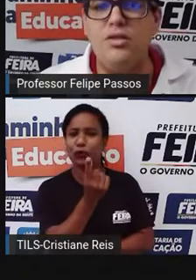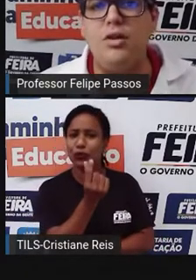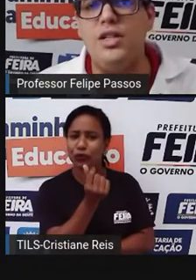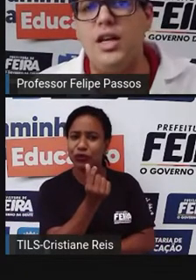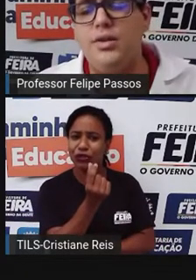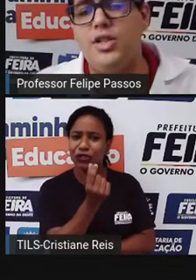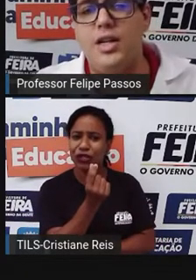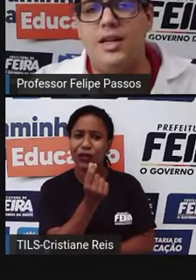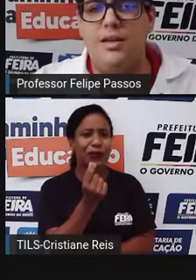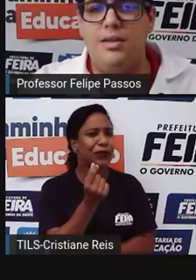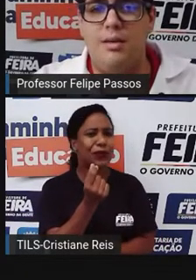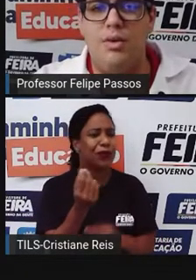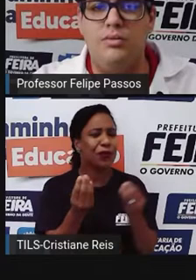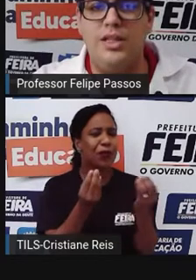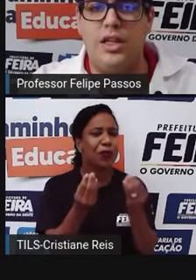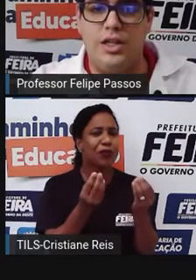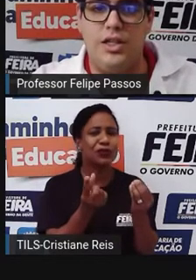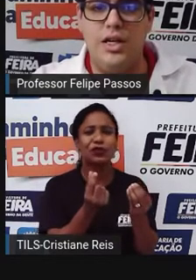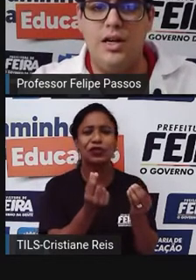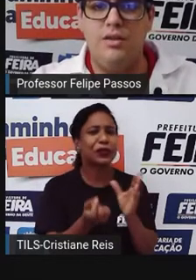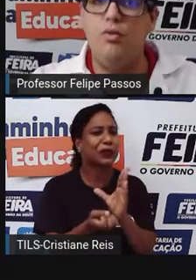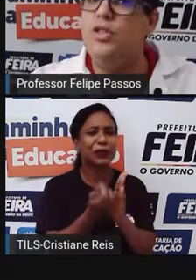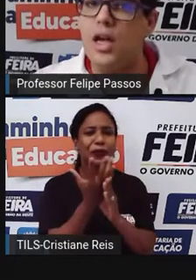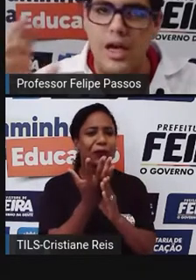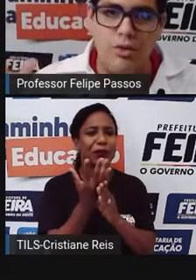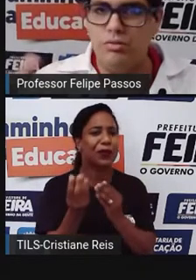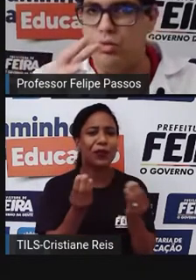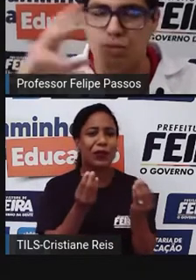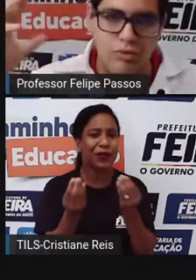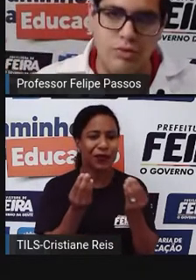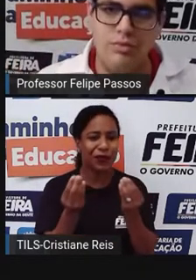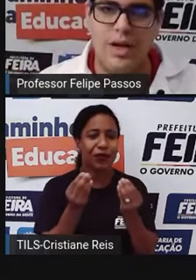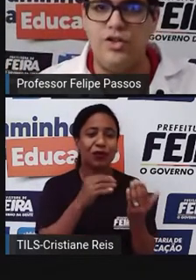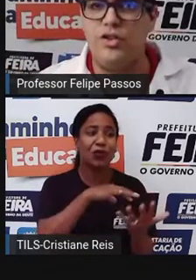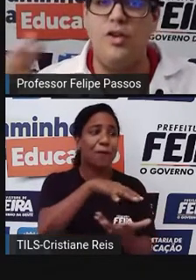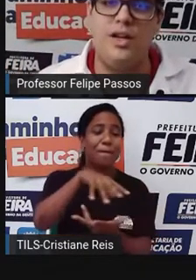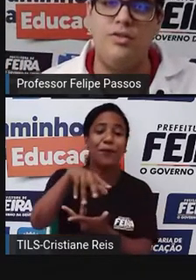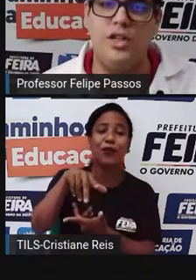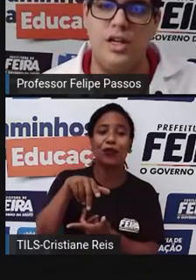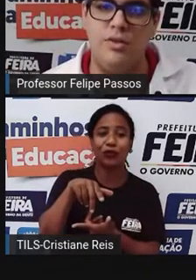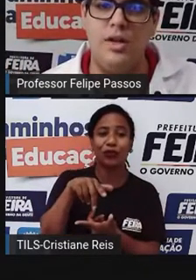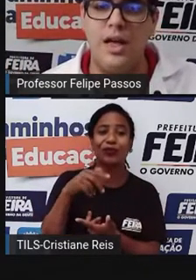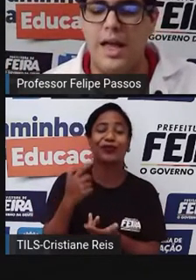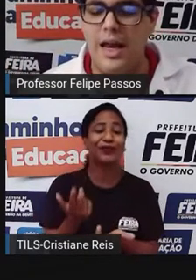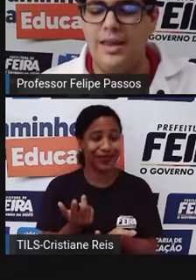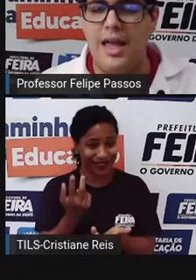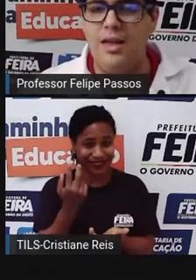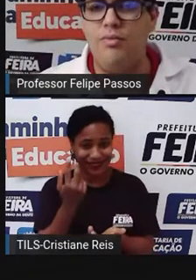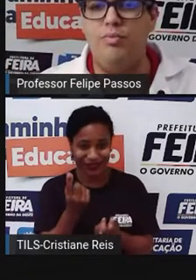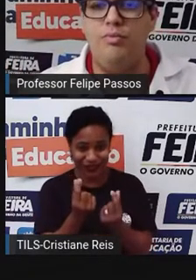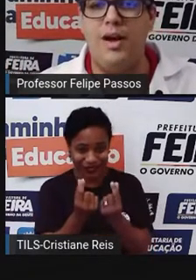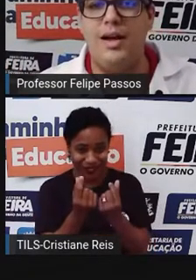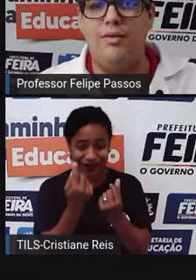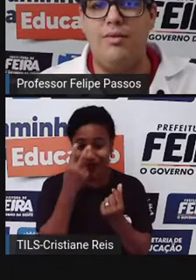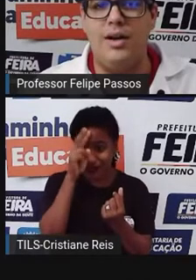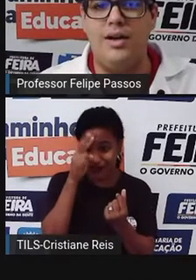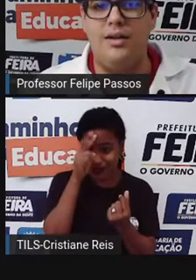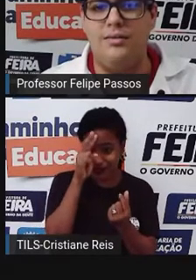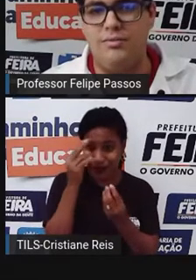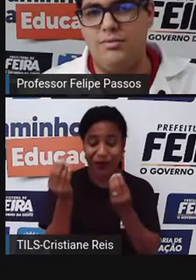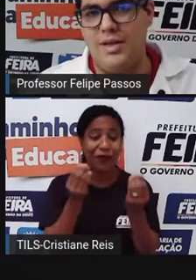Não só o dinheiro que chega na mão da gente. O dinheiro do mundo, a história do dinheiro, ela tem uma